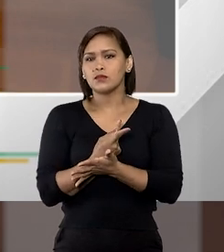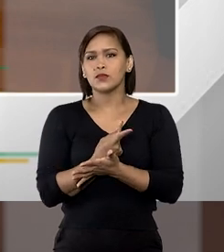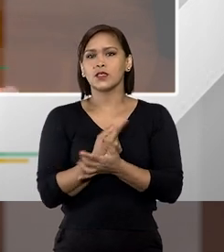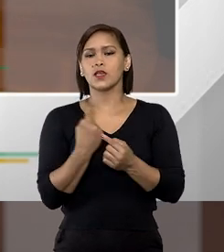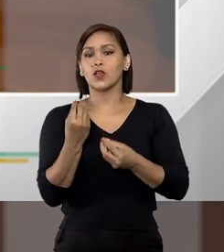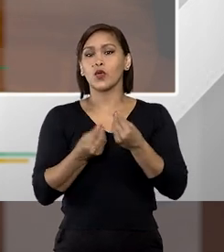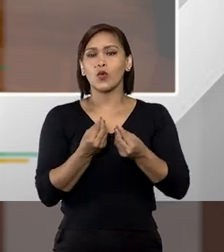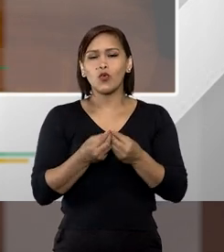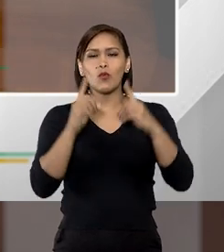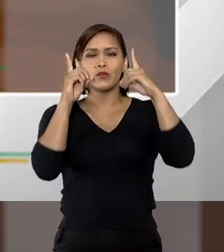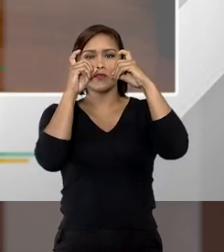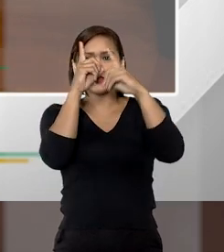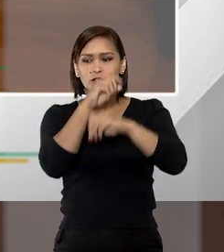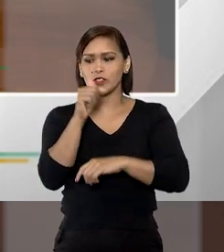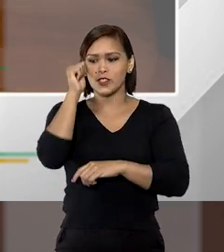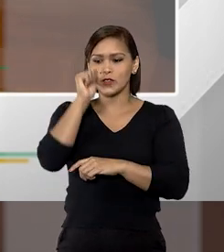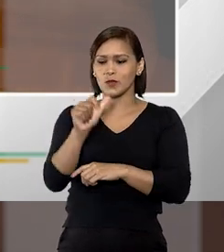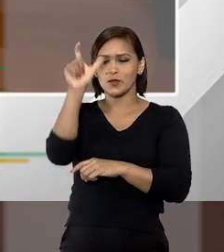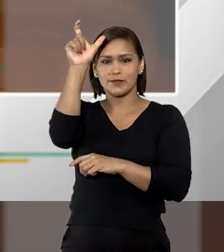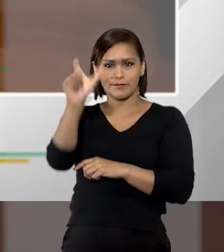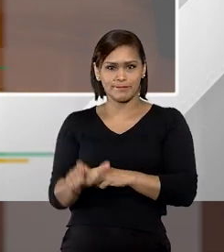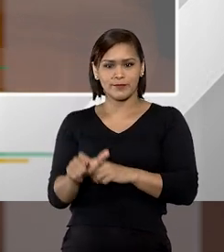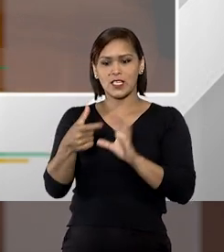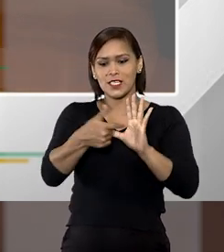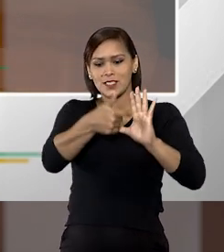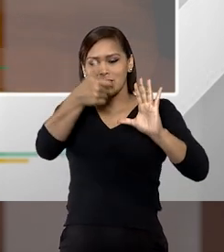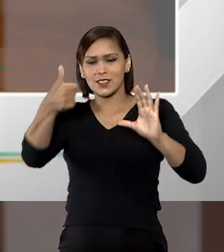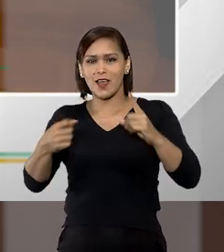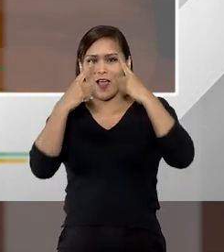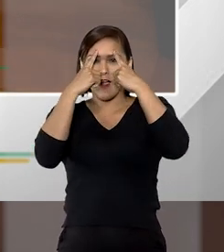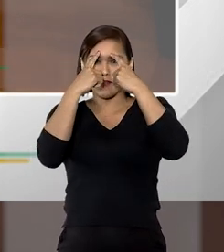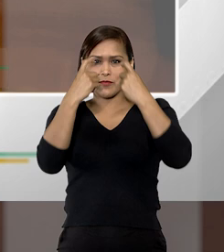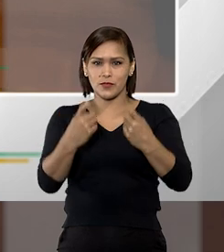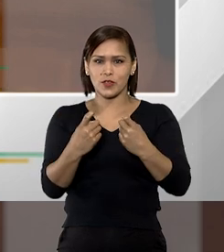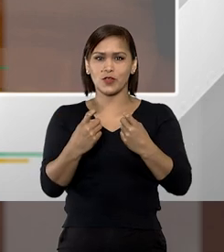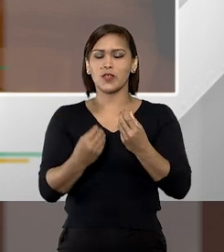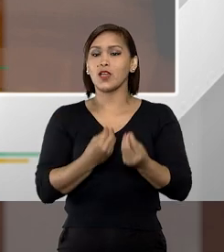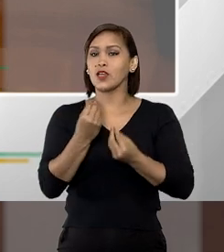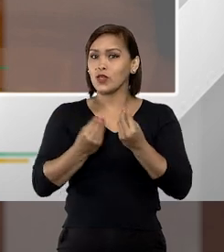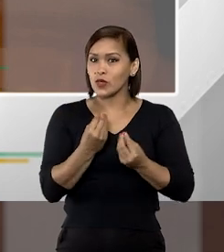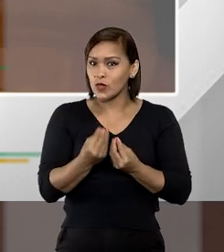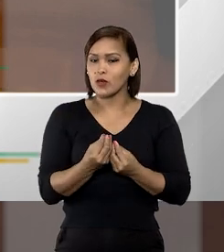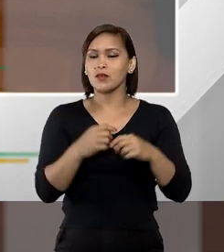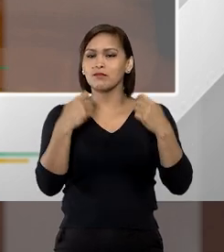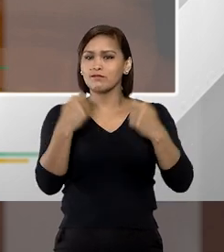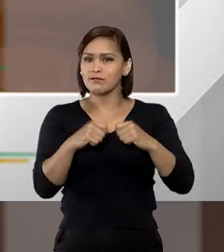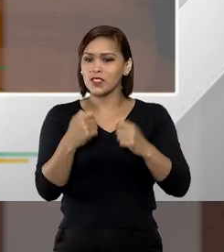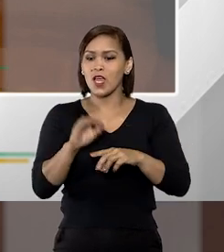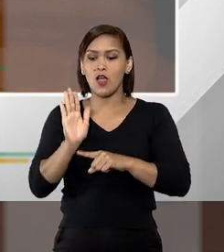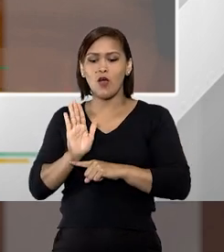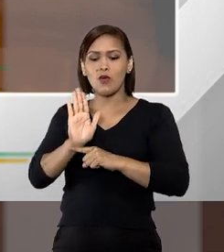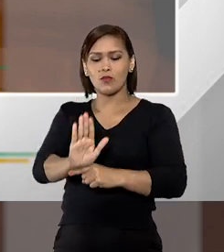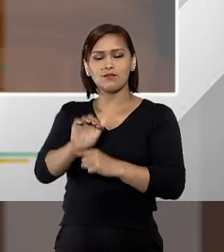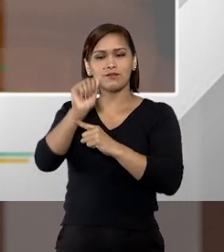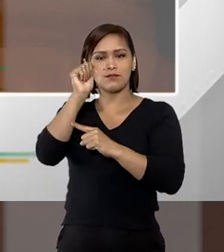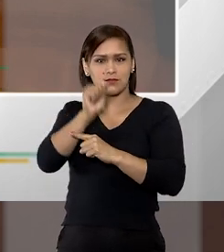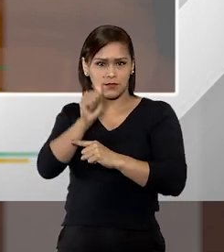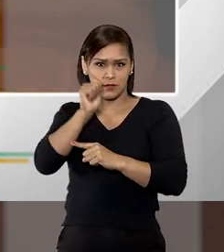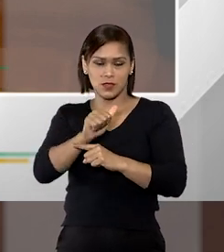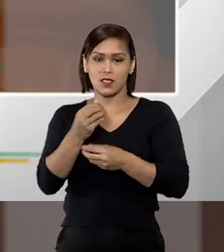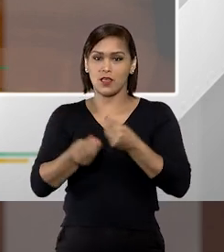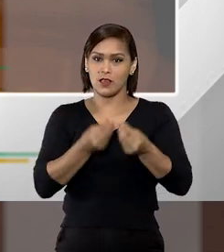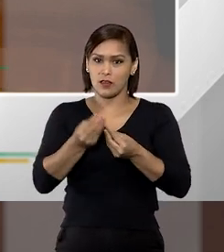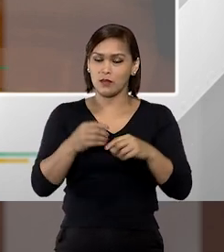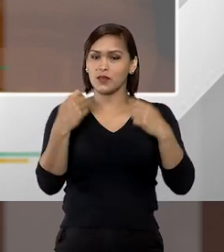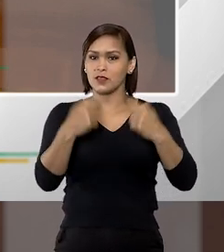e como que é difícil para essa mulher, então, sair dessa situação de violência e o quanto que a gente precisa ajudar essa mulher e